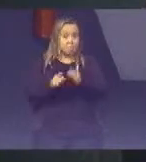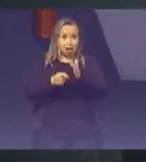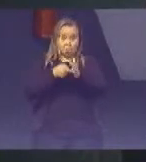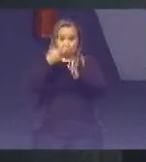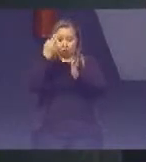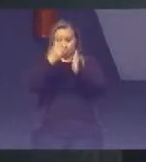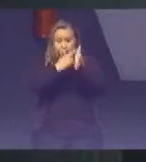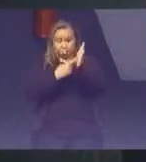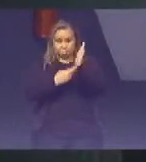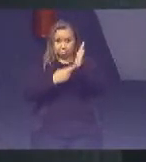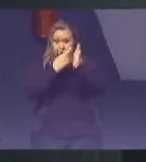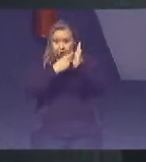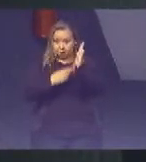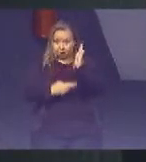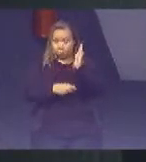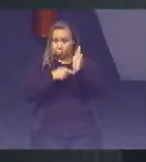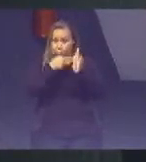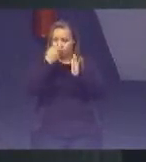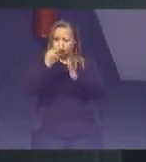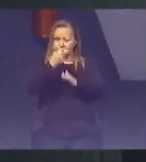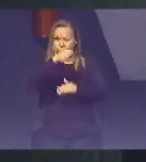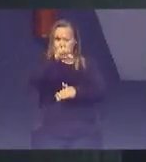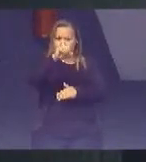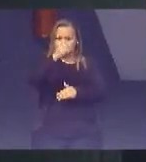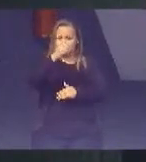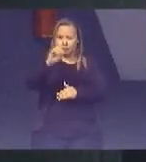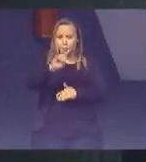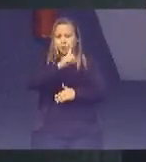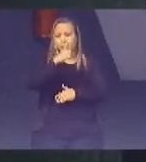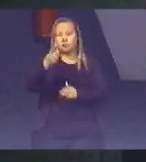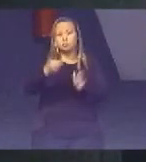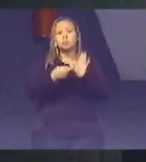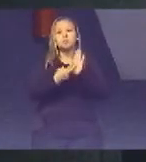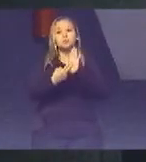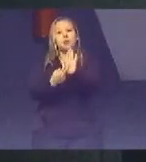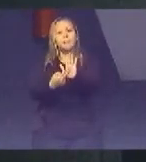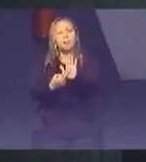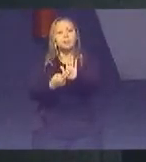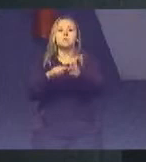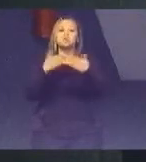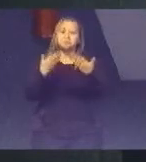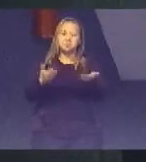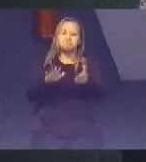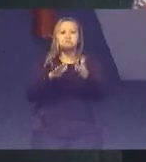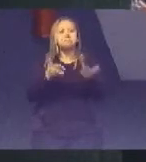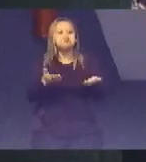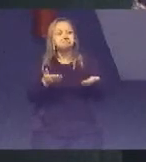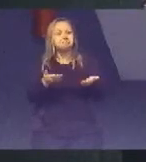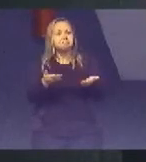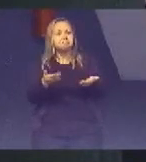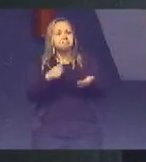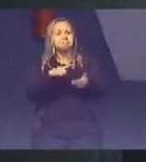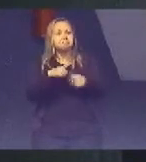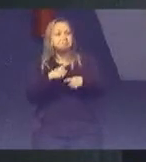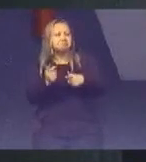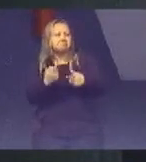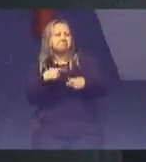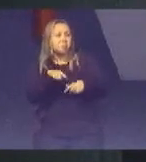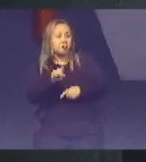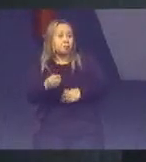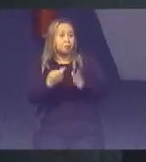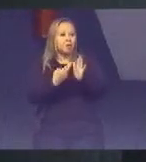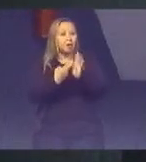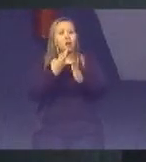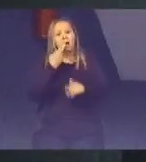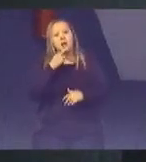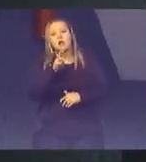relatório Que foi o primeiro relatório De 90 dias Nós apresentamos Então qual foi O resultado Desse primeiro